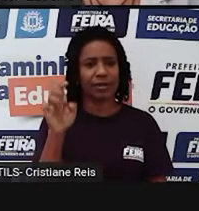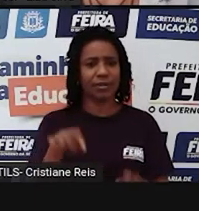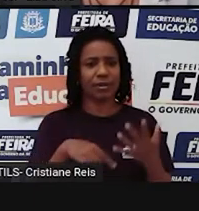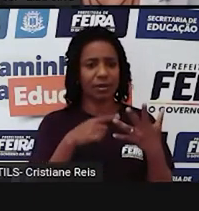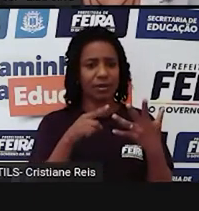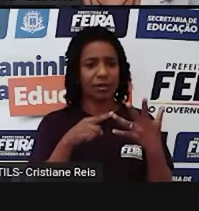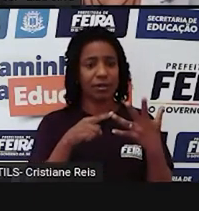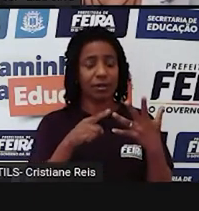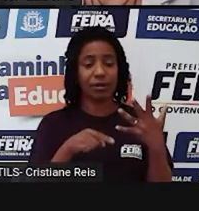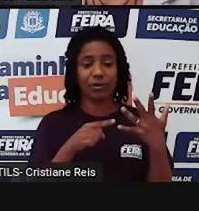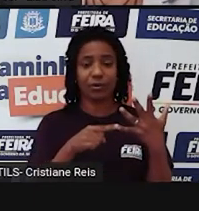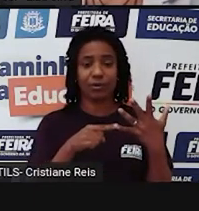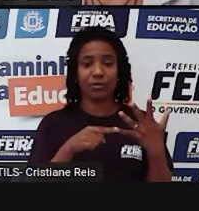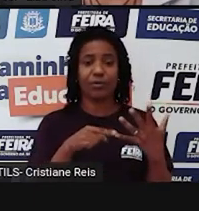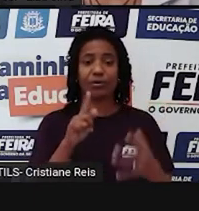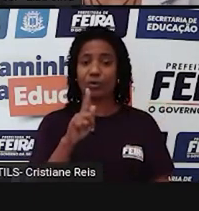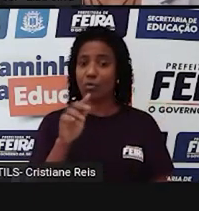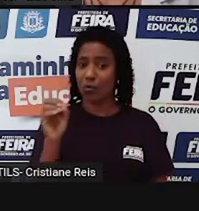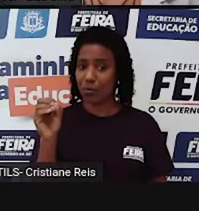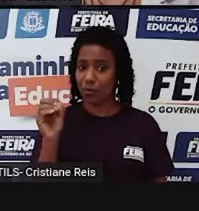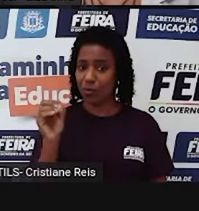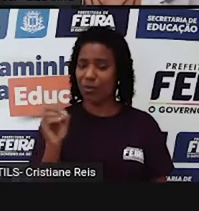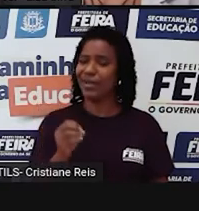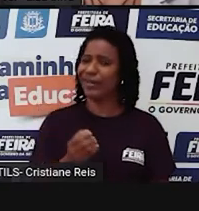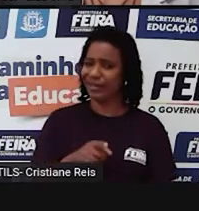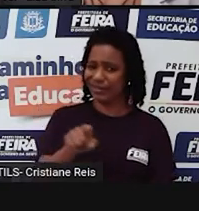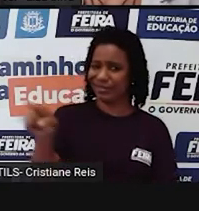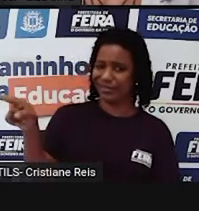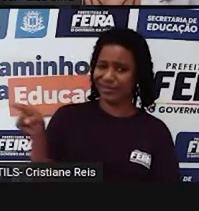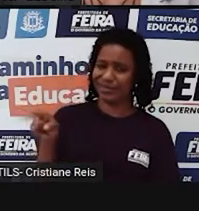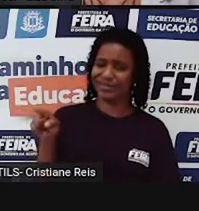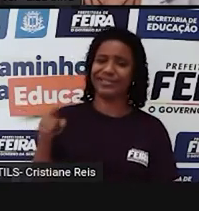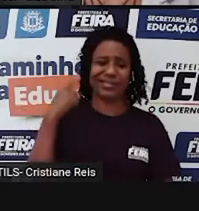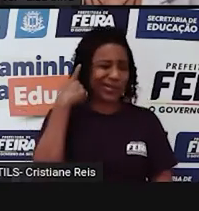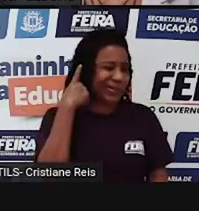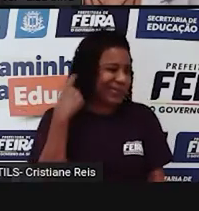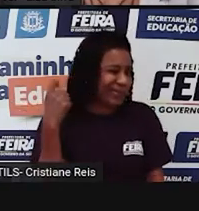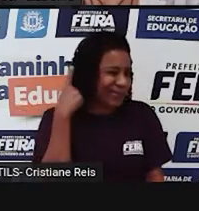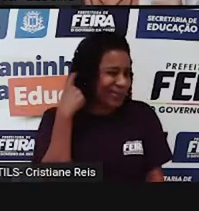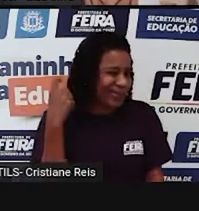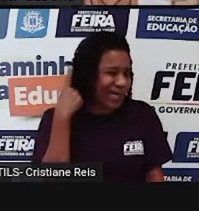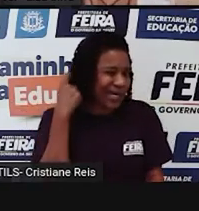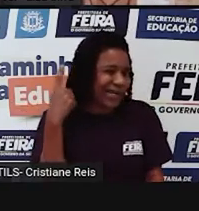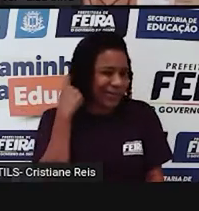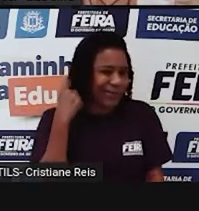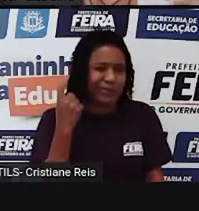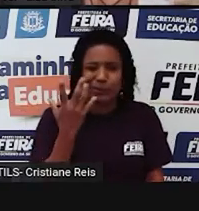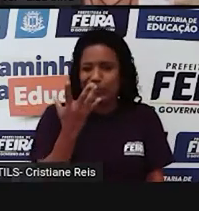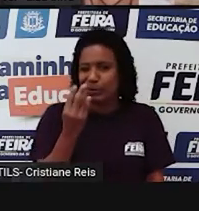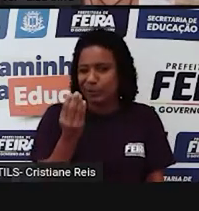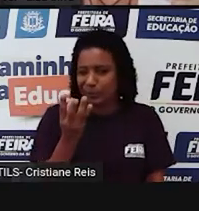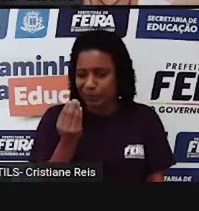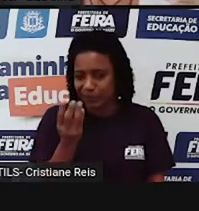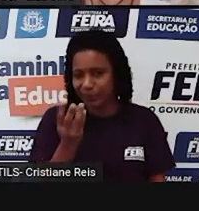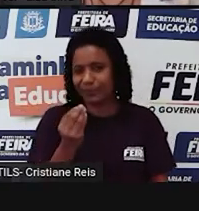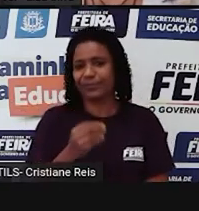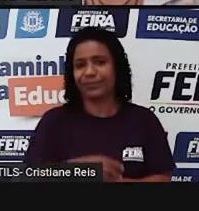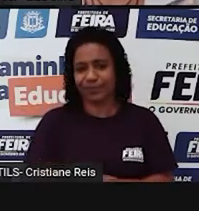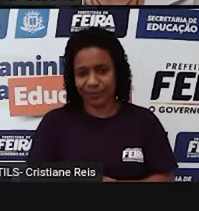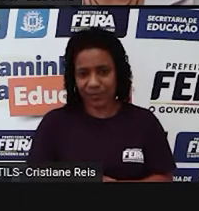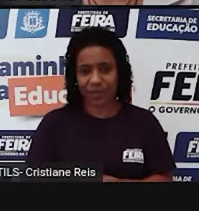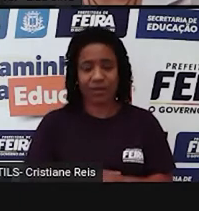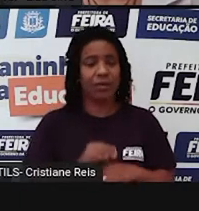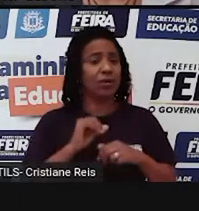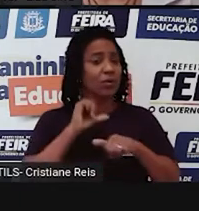Eles fazem muito barulho. Se eu quiser transformar a estação em algo que já